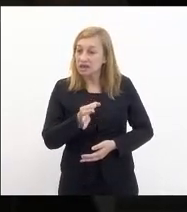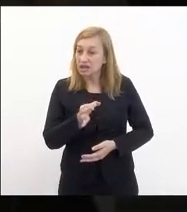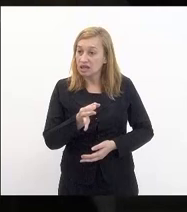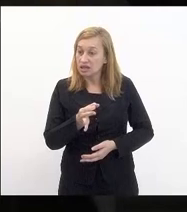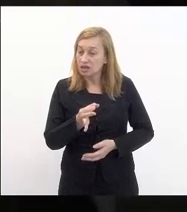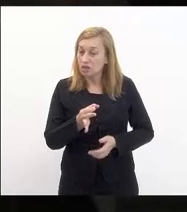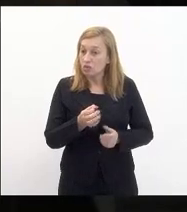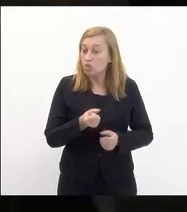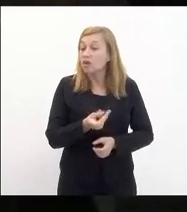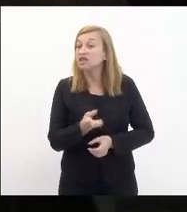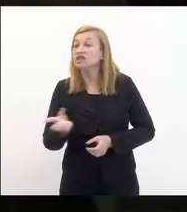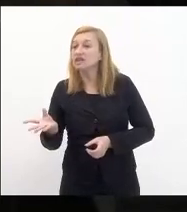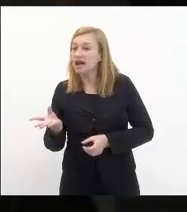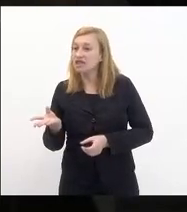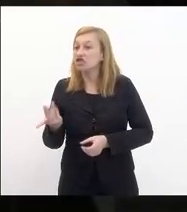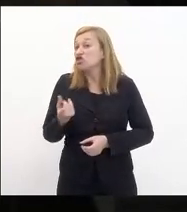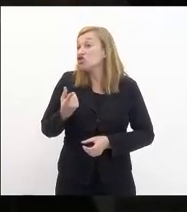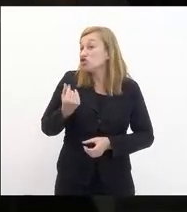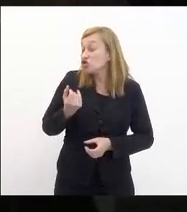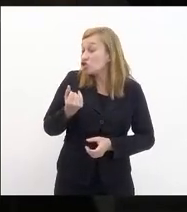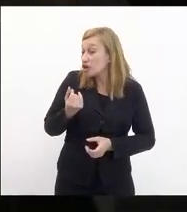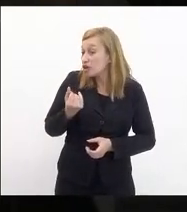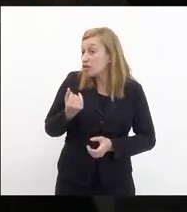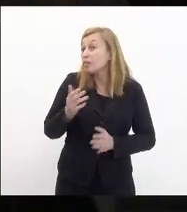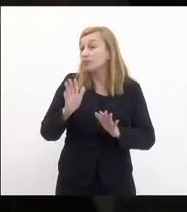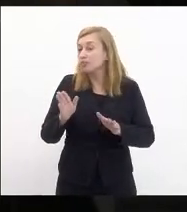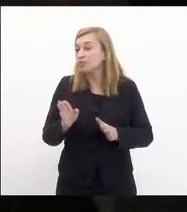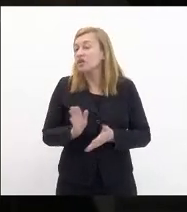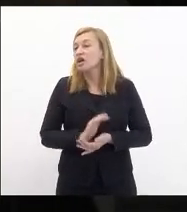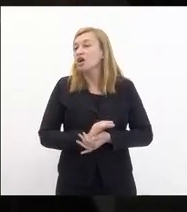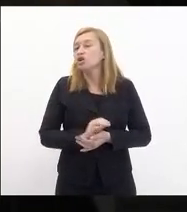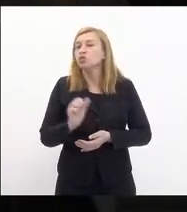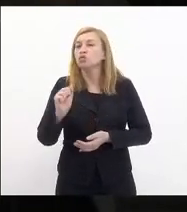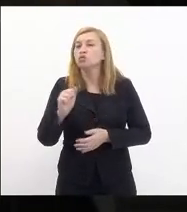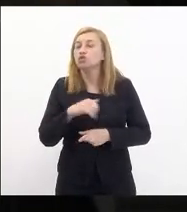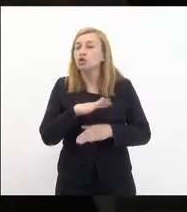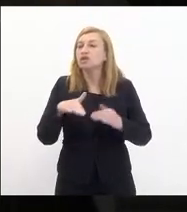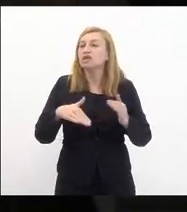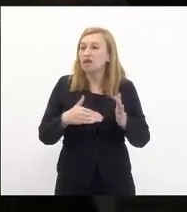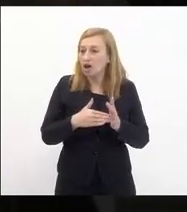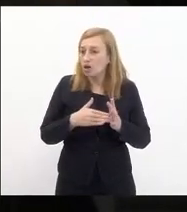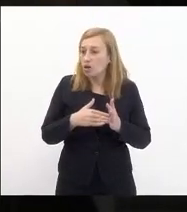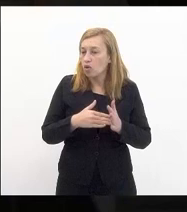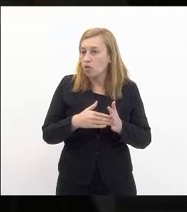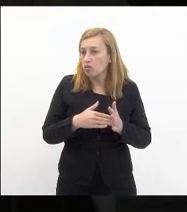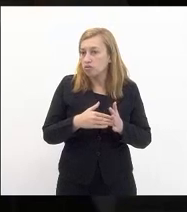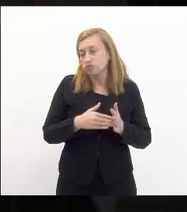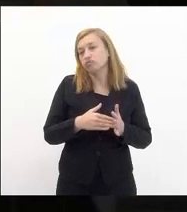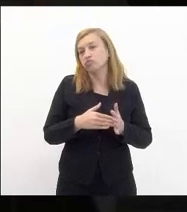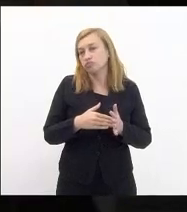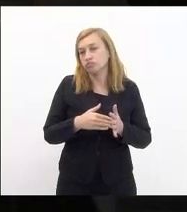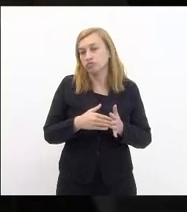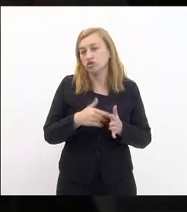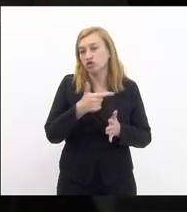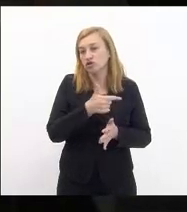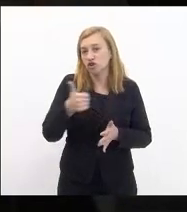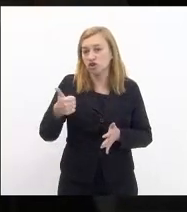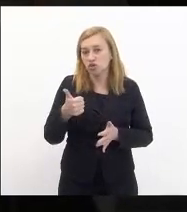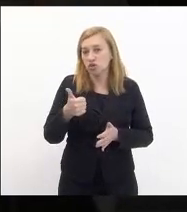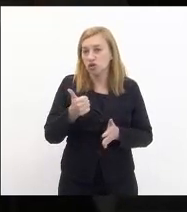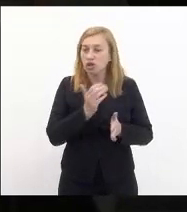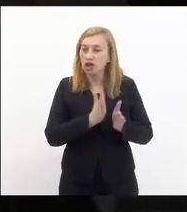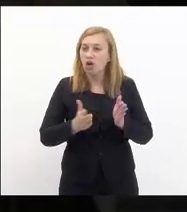tanto é que a despesa total de 21 era prevista na ordem de